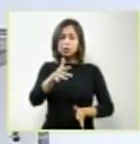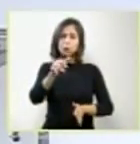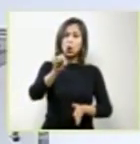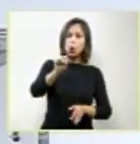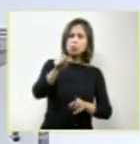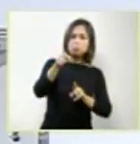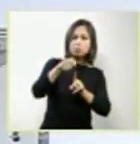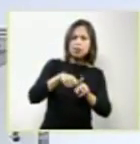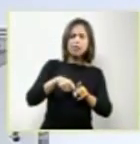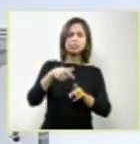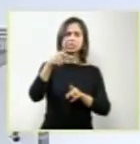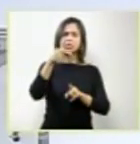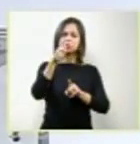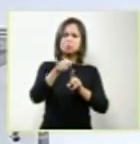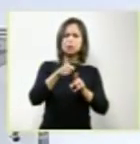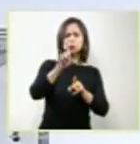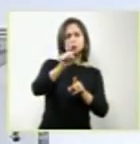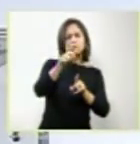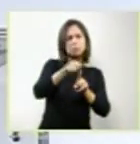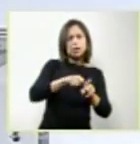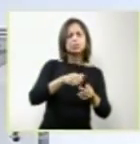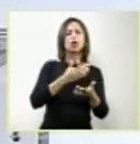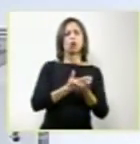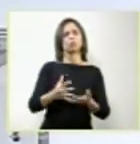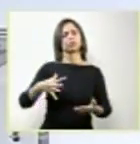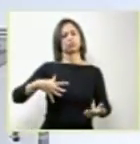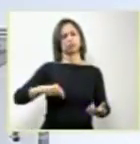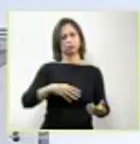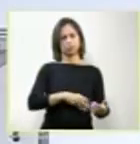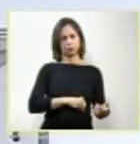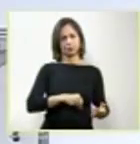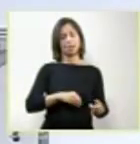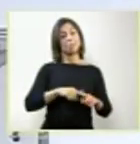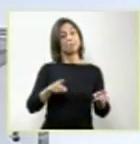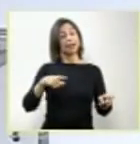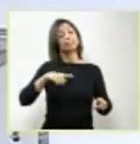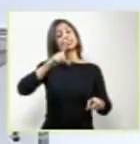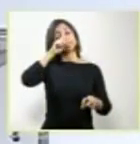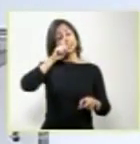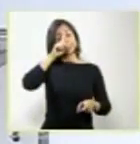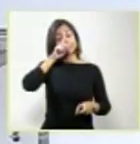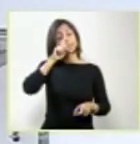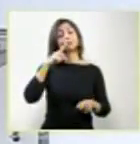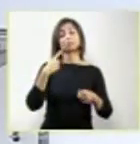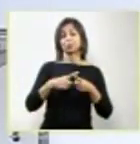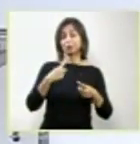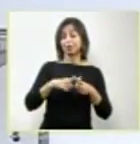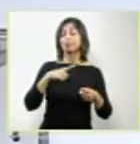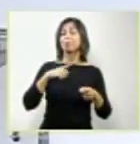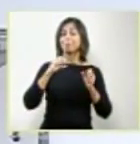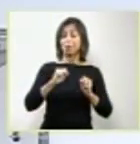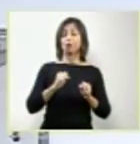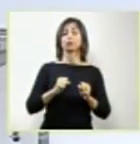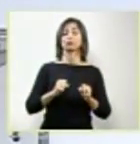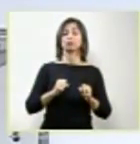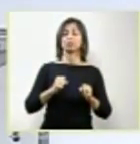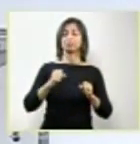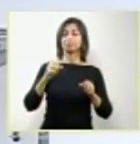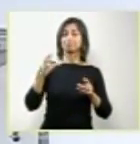muito grande, com medo daquela radiação, é fazer mal ao bebê. Éramos